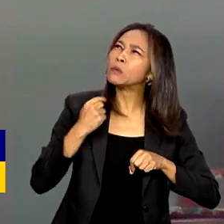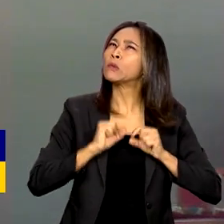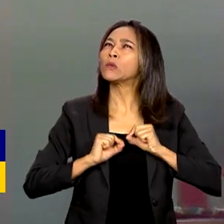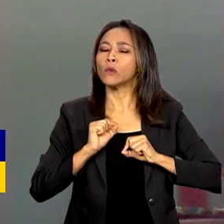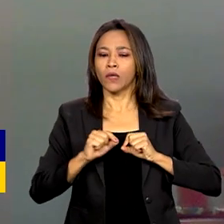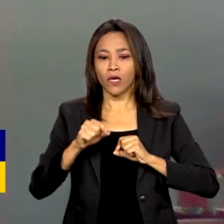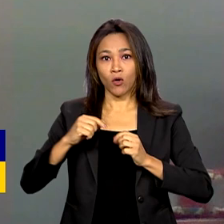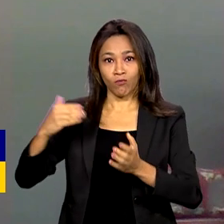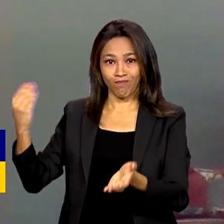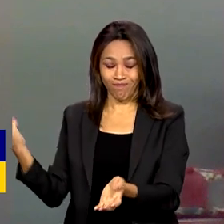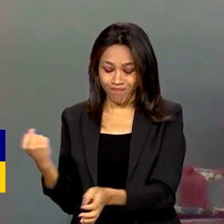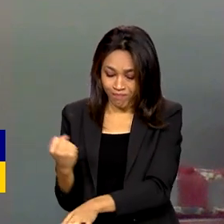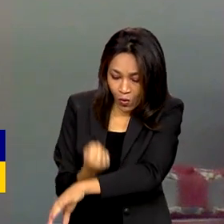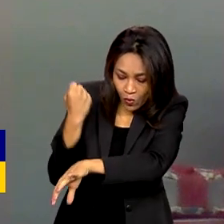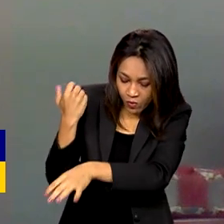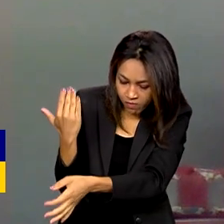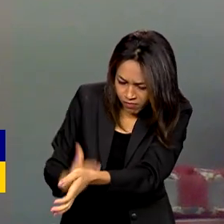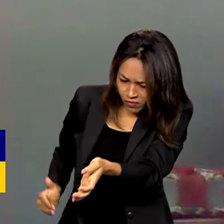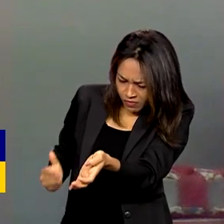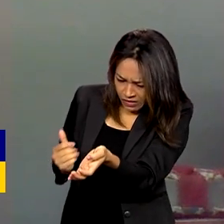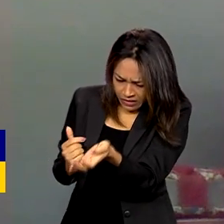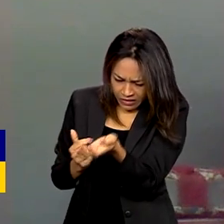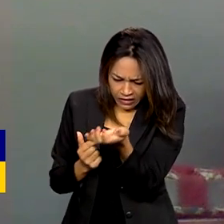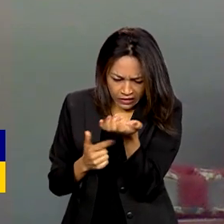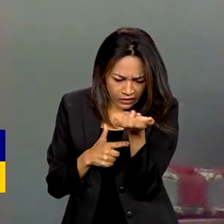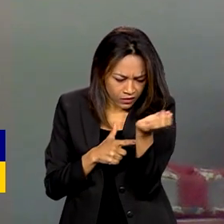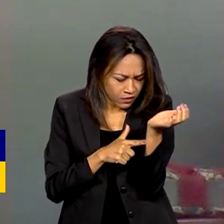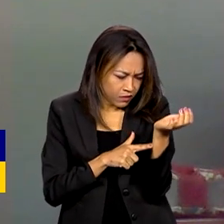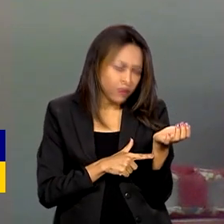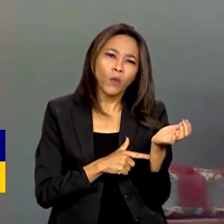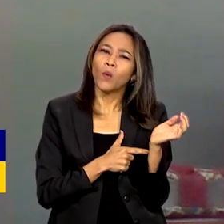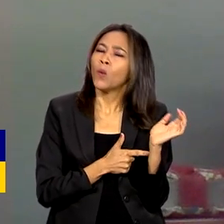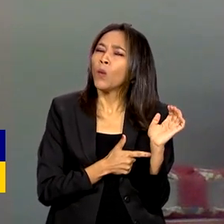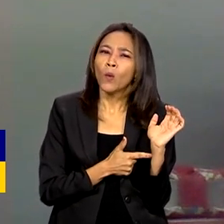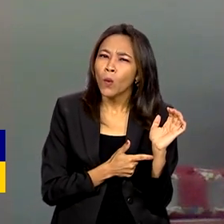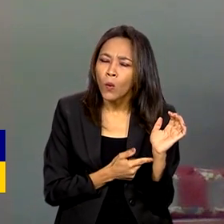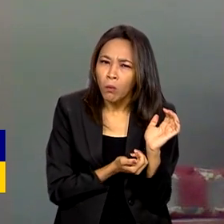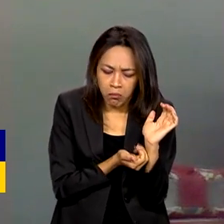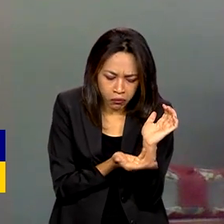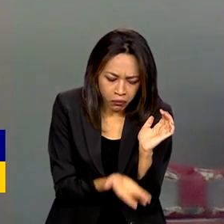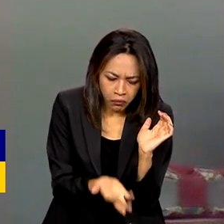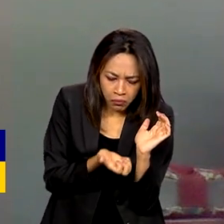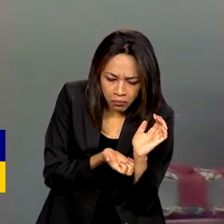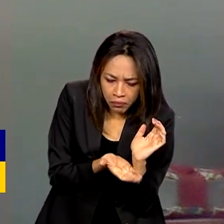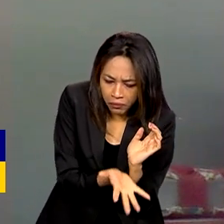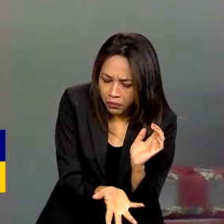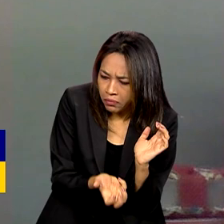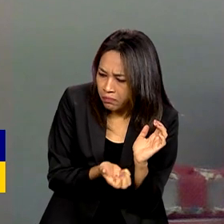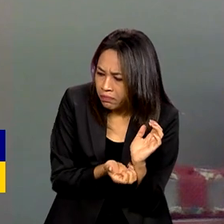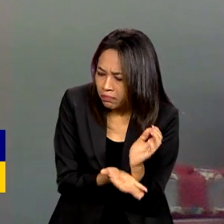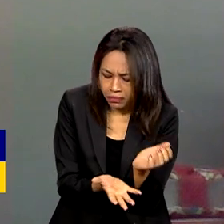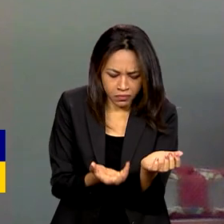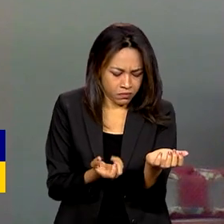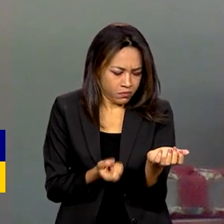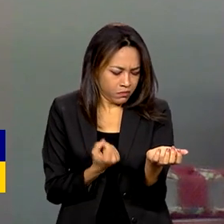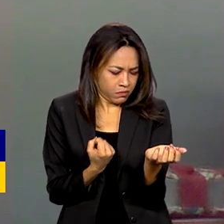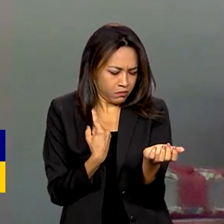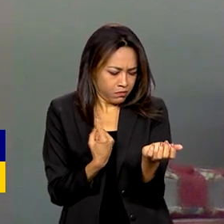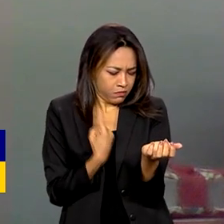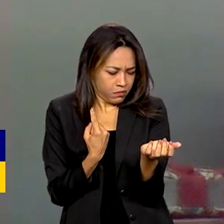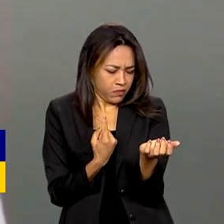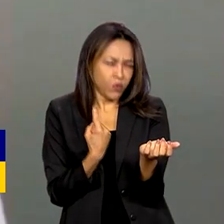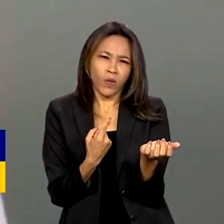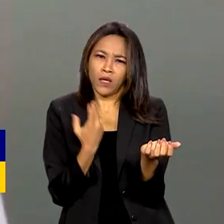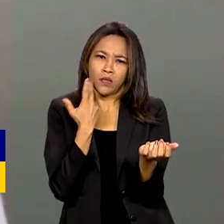me machucar, e essas machucadoras, elas começaram a gerar uma desconfiança de que não era